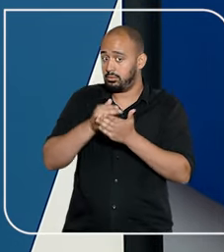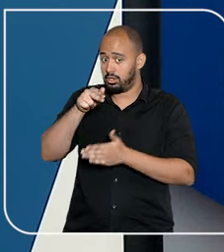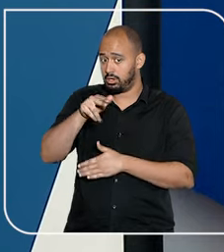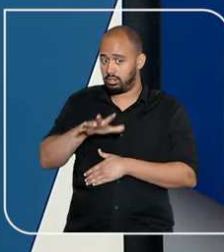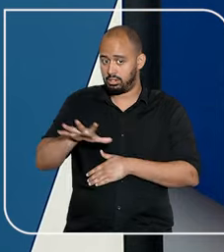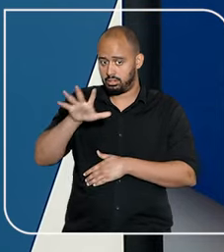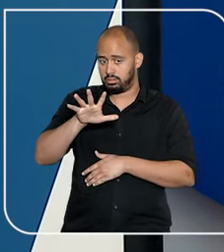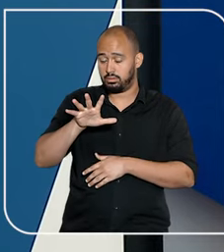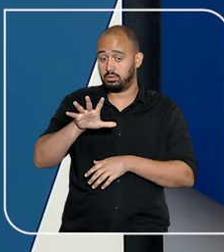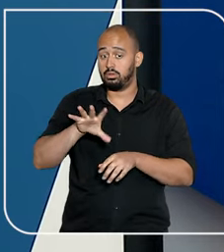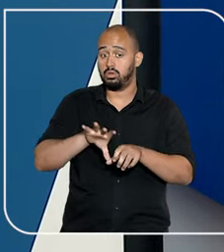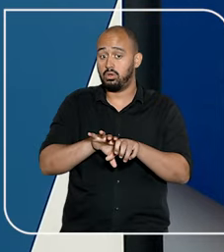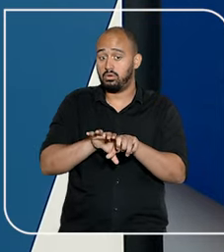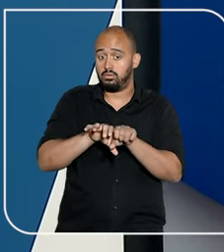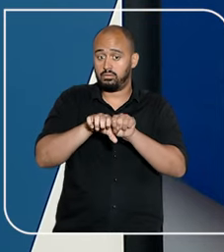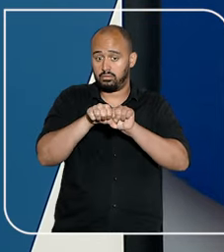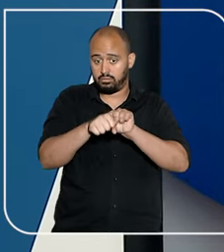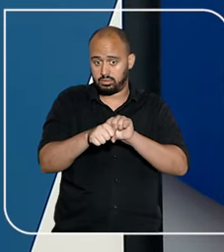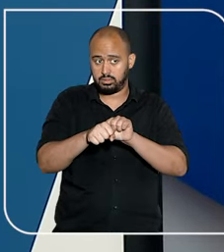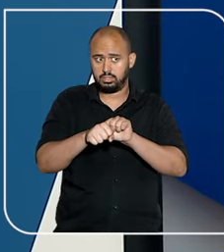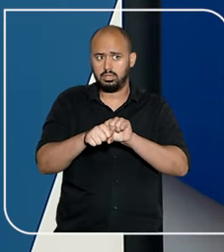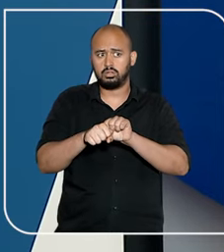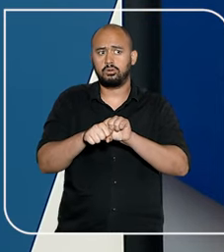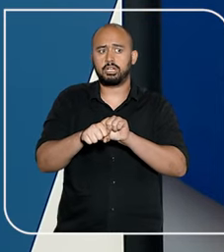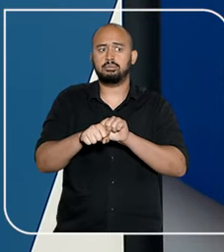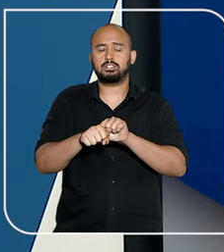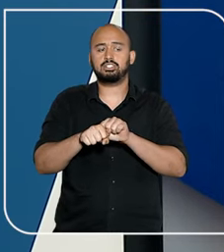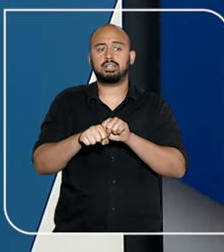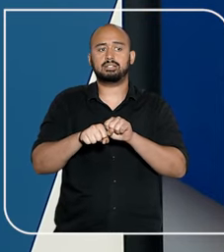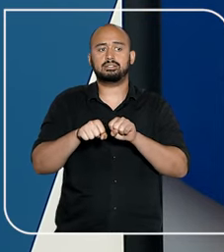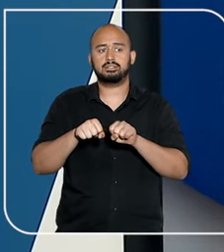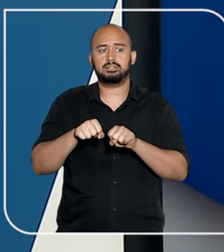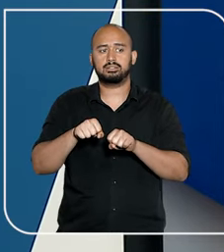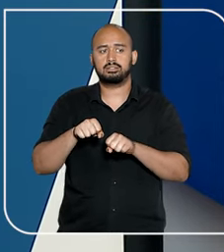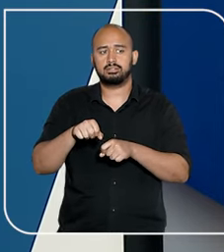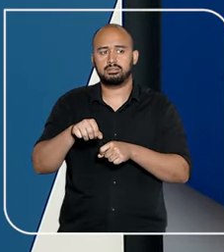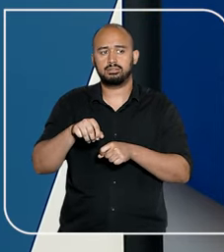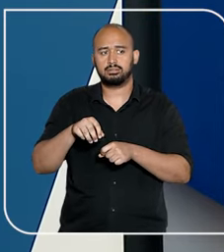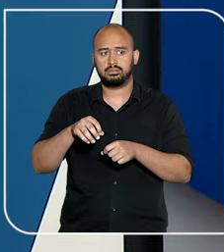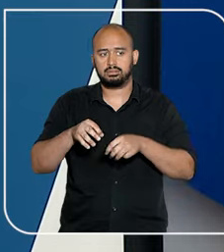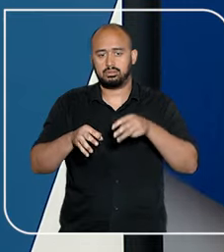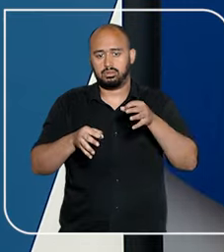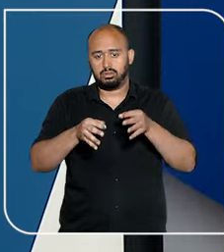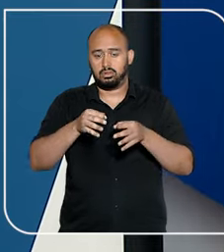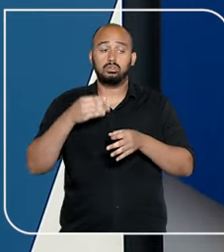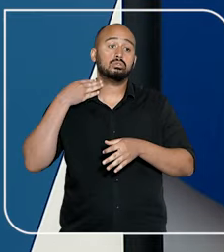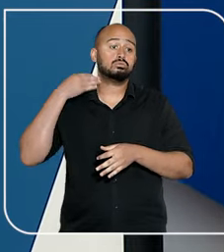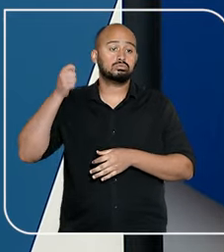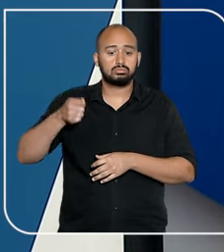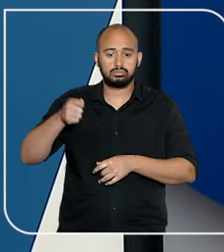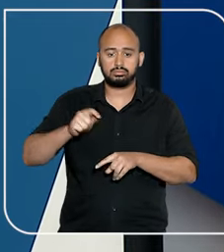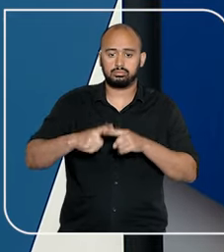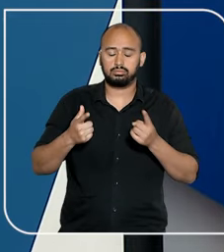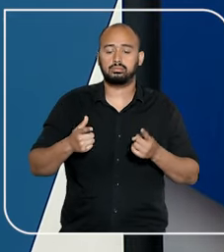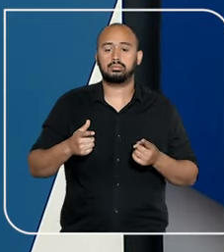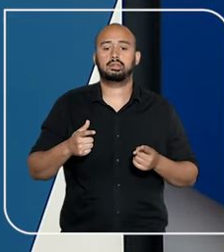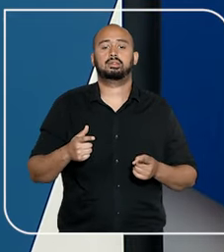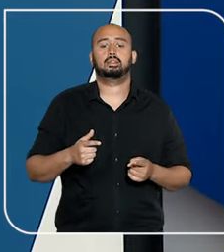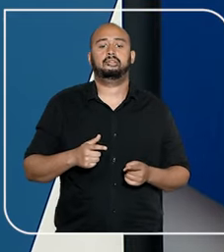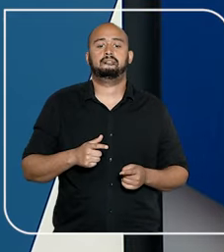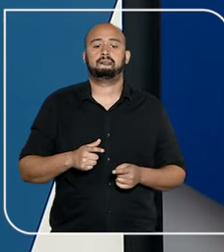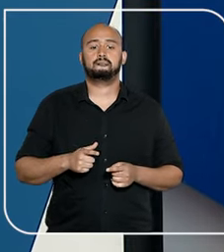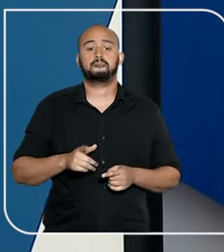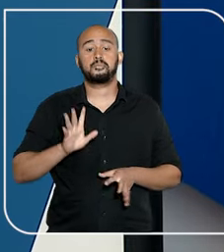a Escola Nacional de Formação e Aperfeiçoamento de Magistrados, em FAM, realizaram durante três dias o